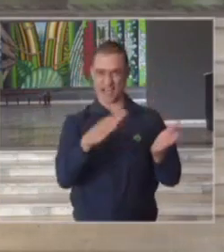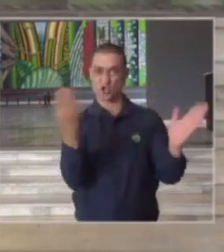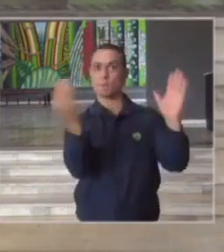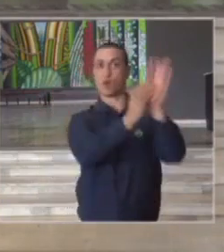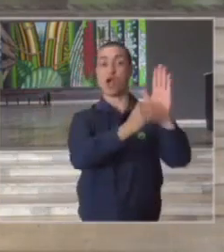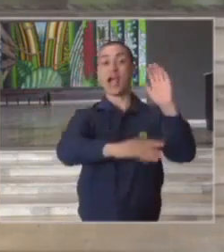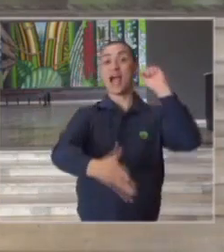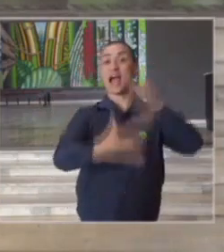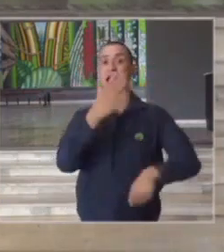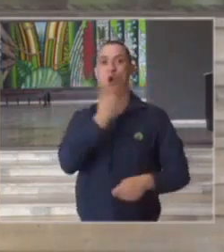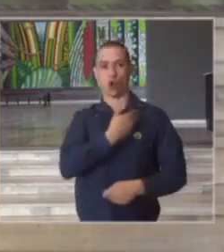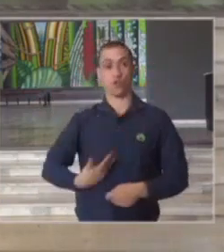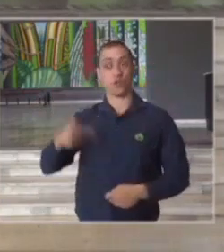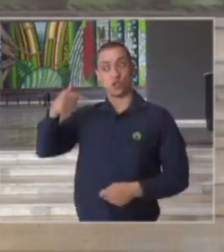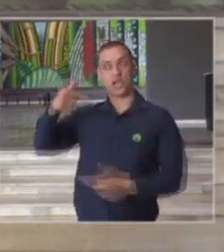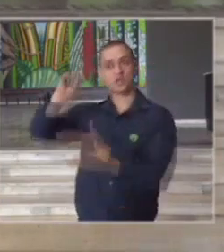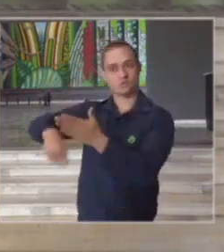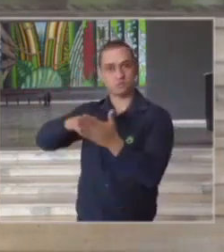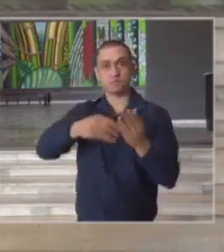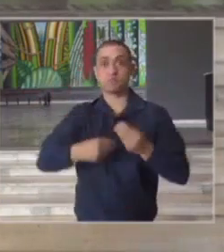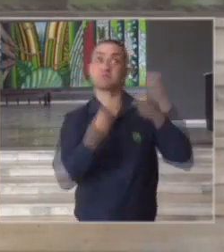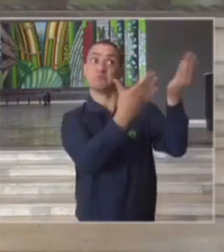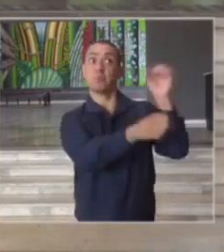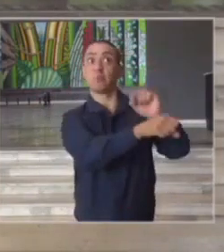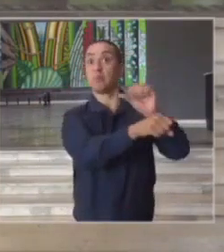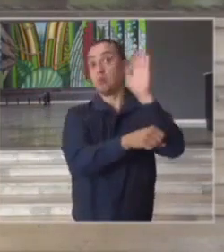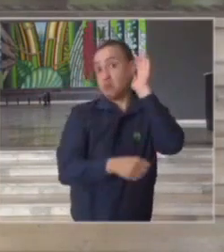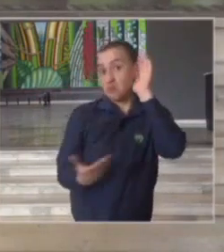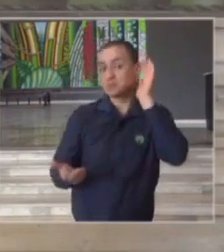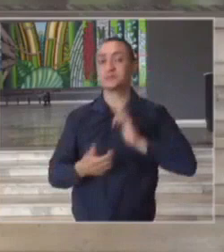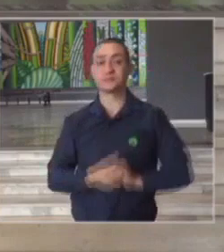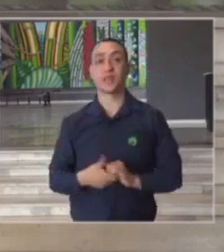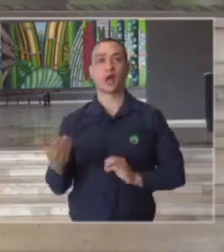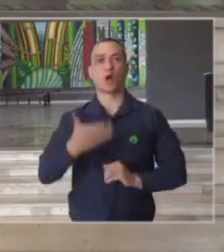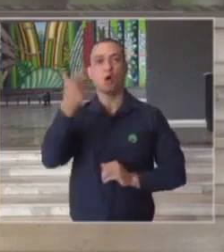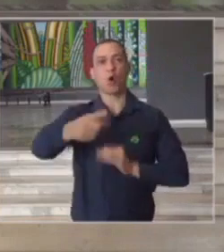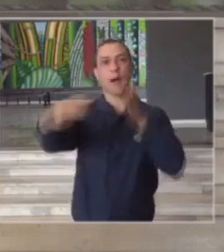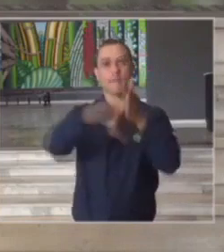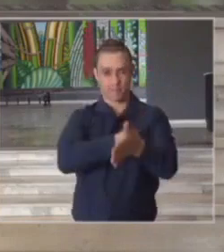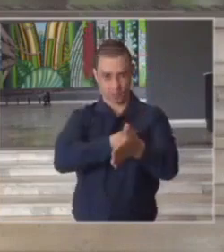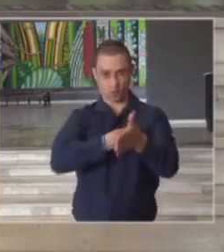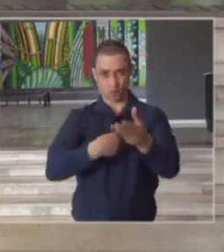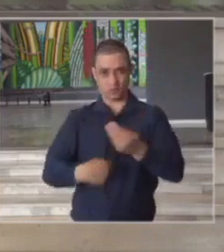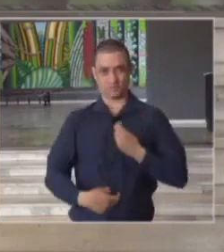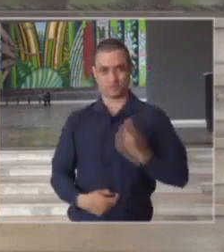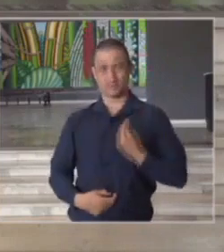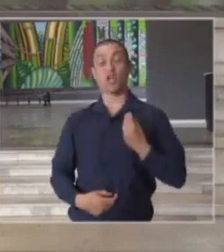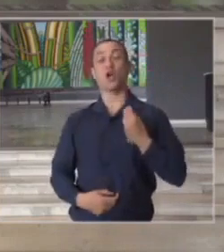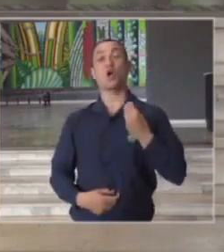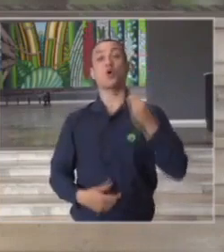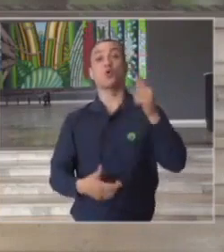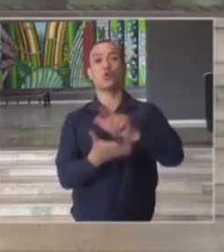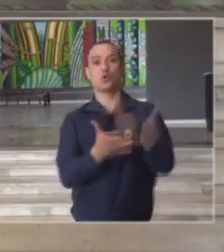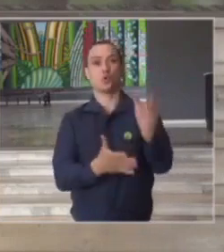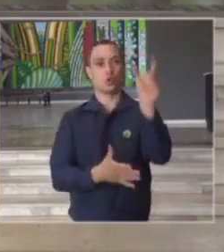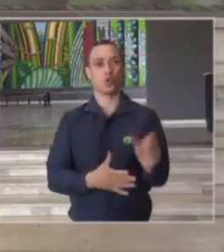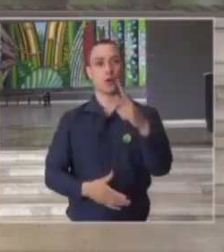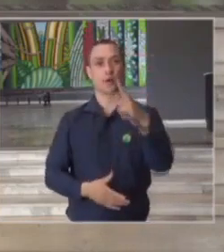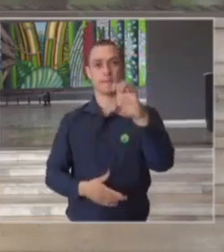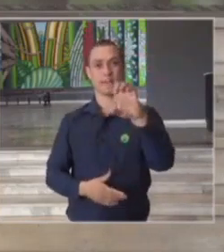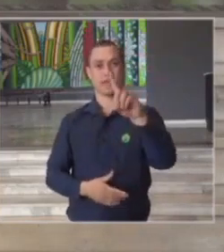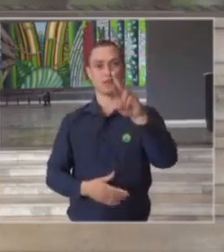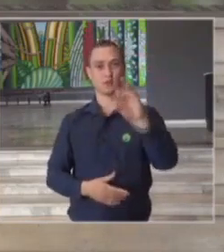e foi assinado pelos sete governadores de estado vamos agora a mais uma pergunta presencial é do jornalista Pedro Duran da